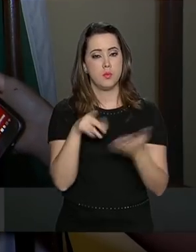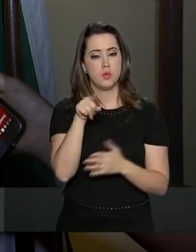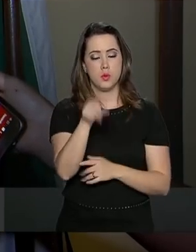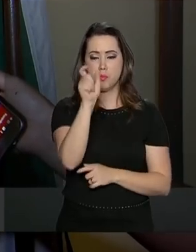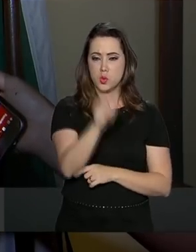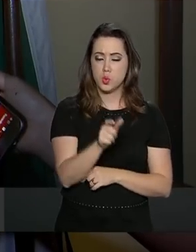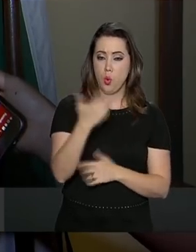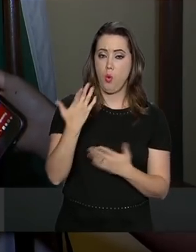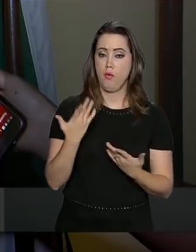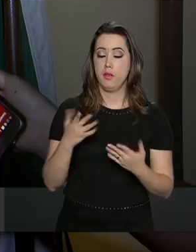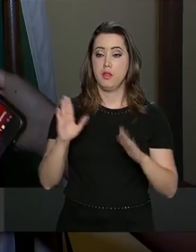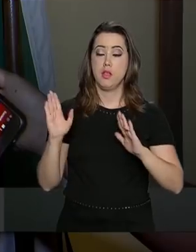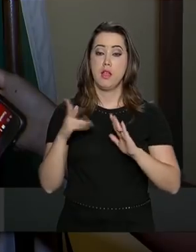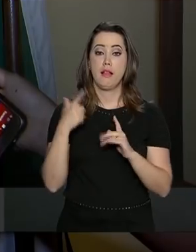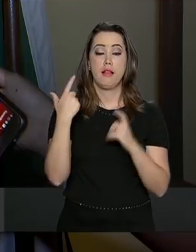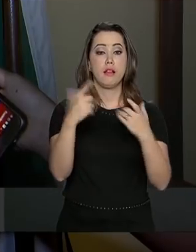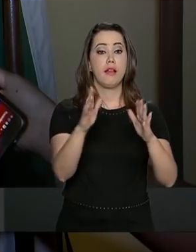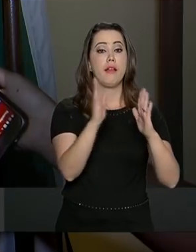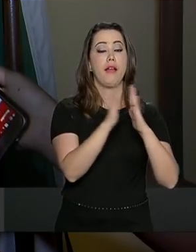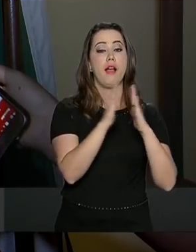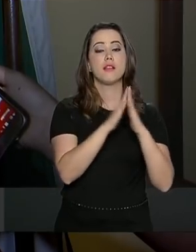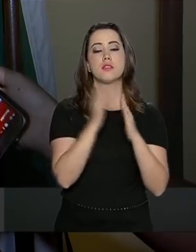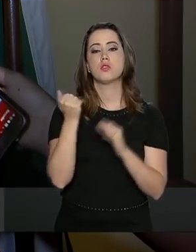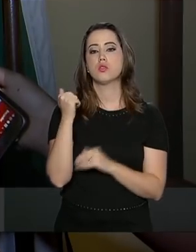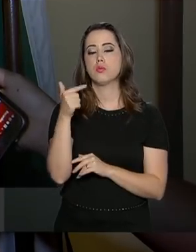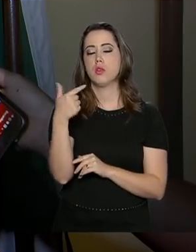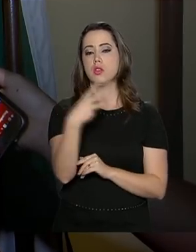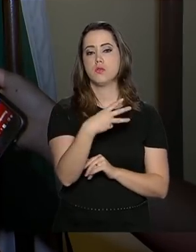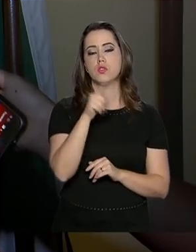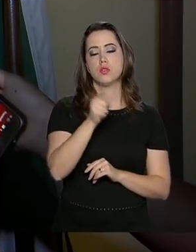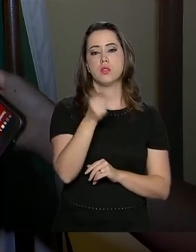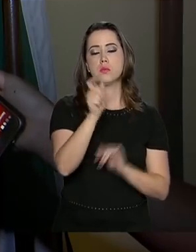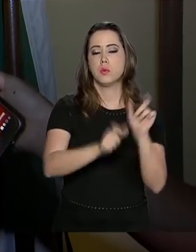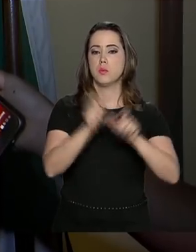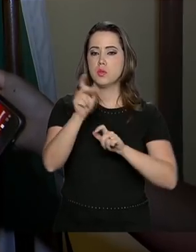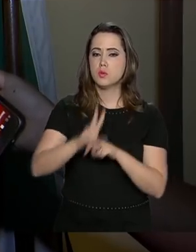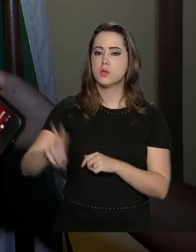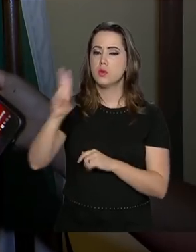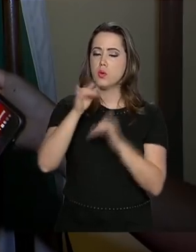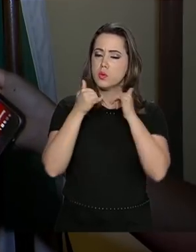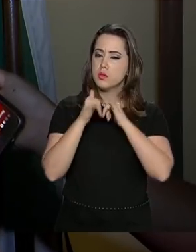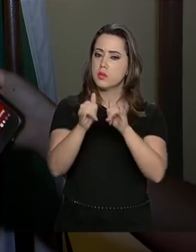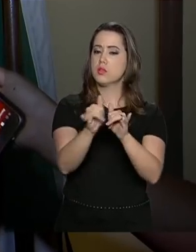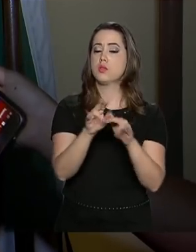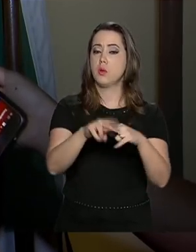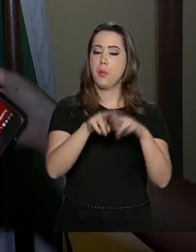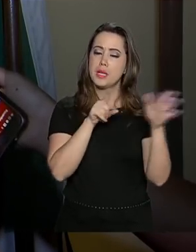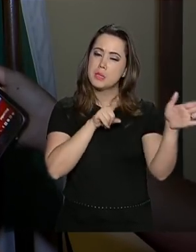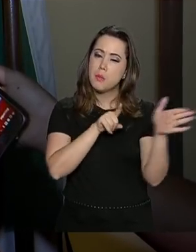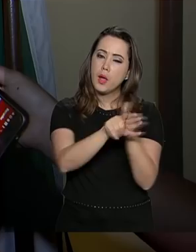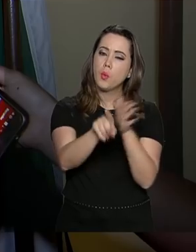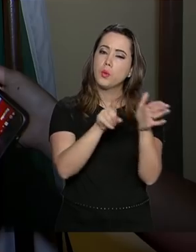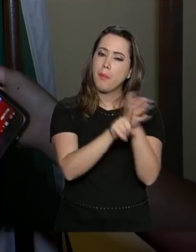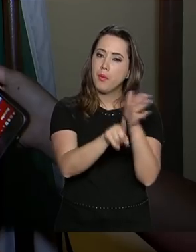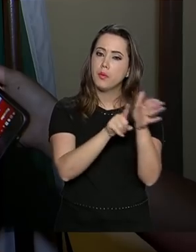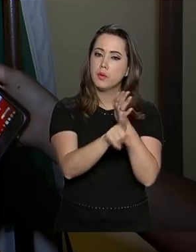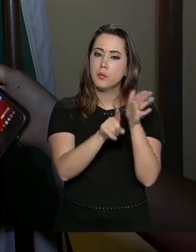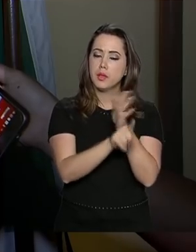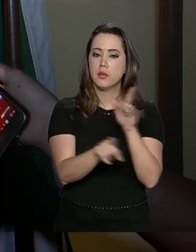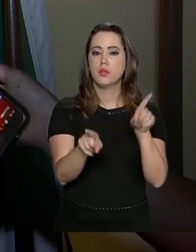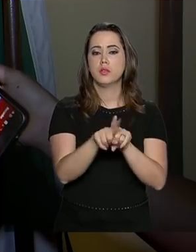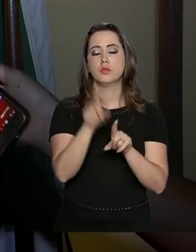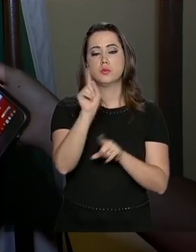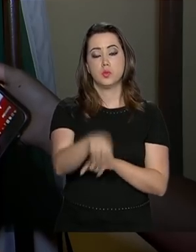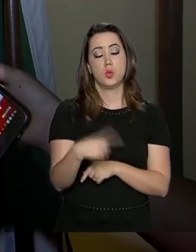tivemos na residência de mais de 23 mil consumidores de energia e por meio das perguntas que foram feitas,